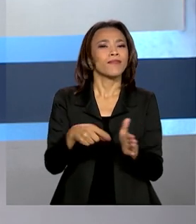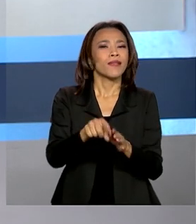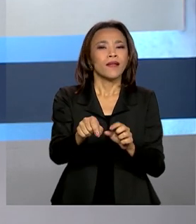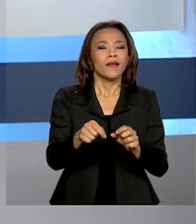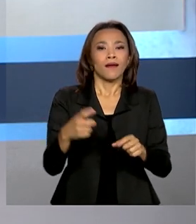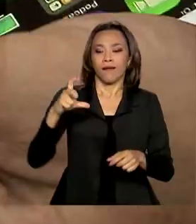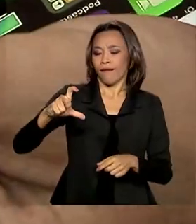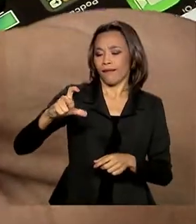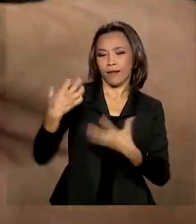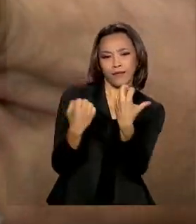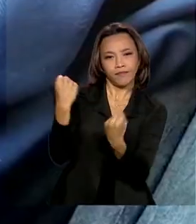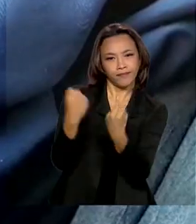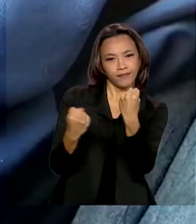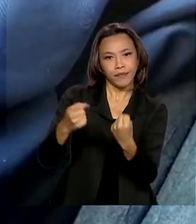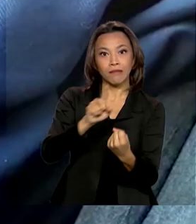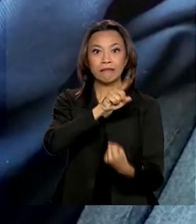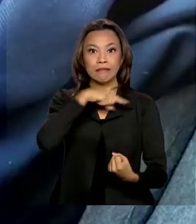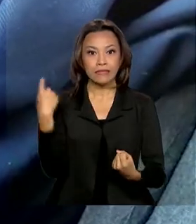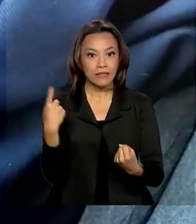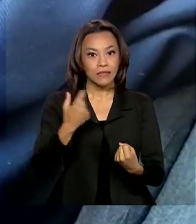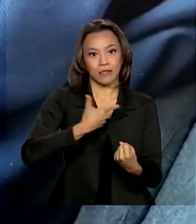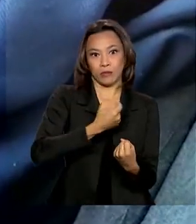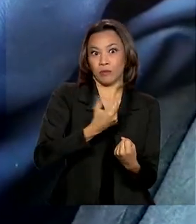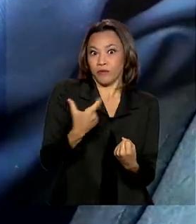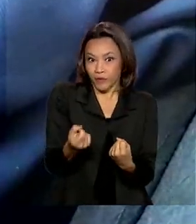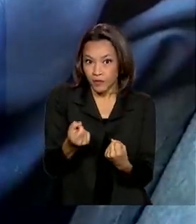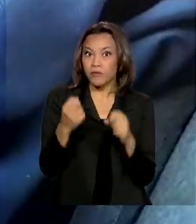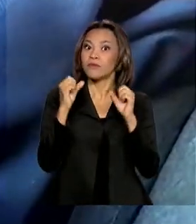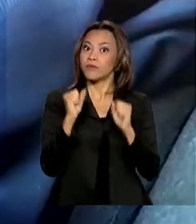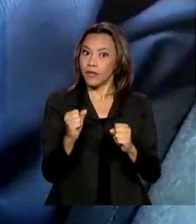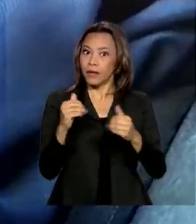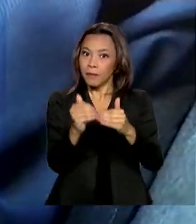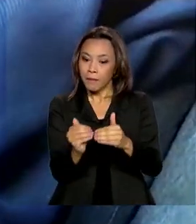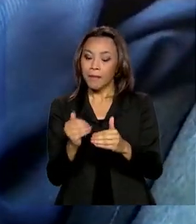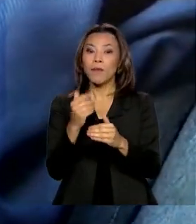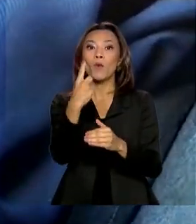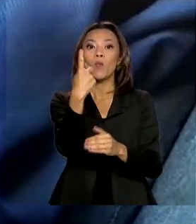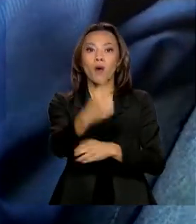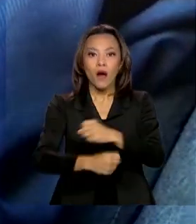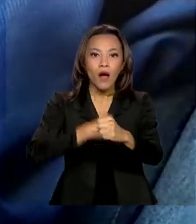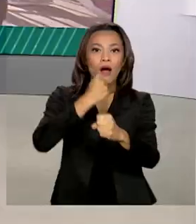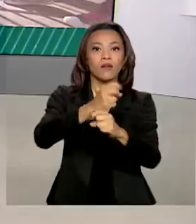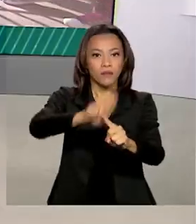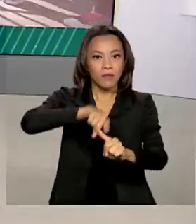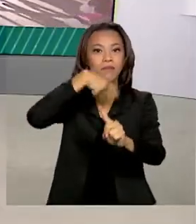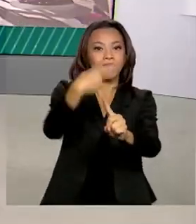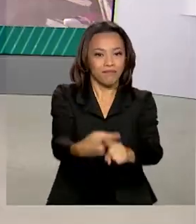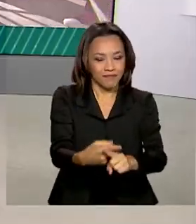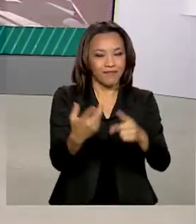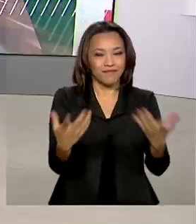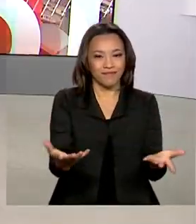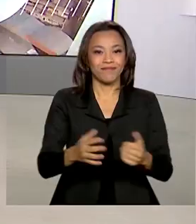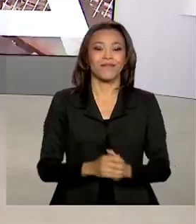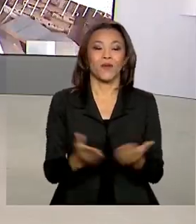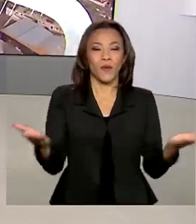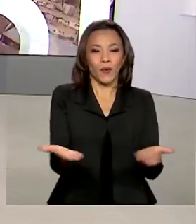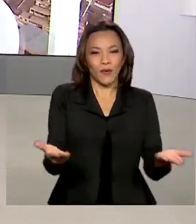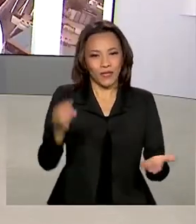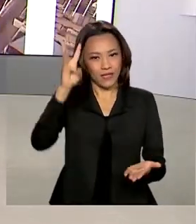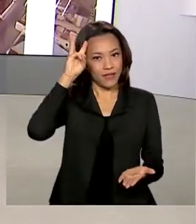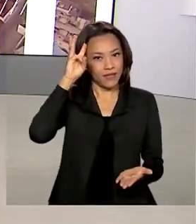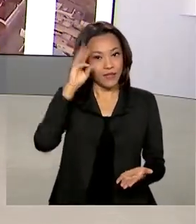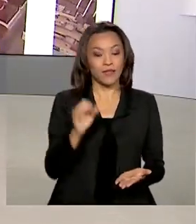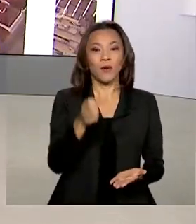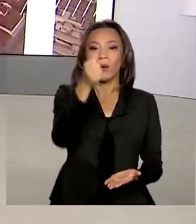carteira de habilitação vencida em 2020 terá mais um ano de validade. Hoje é terça-feira,